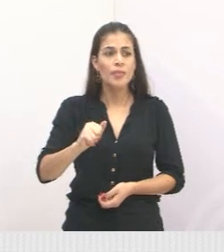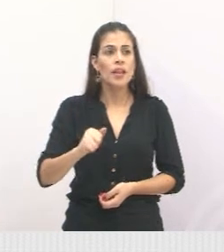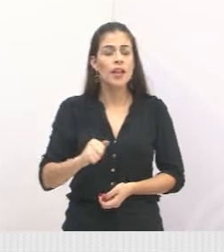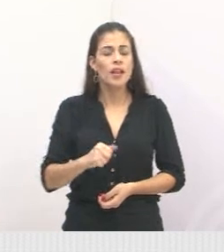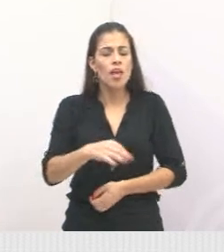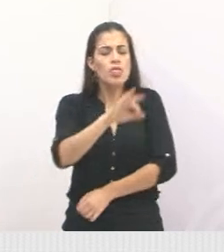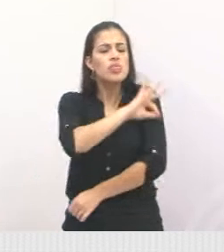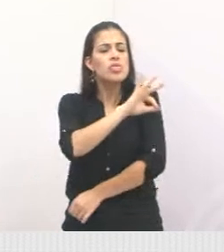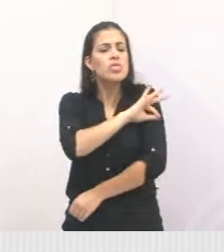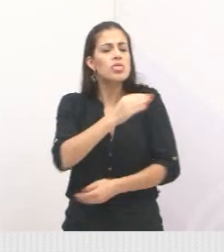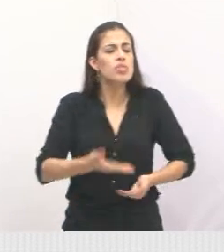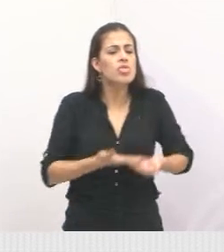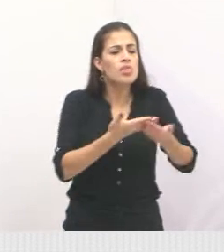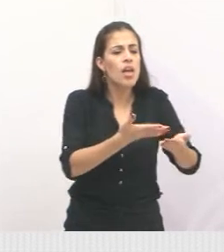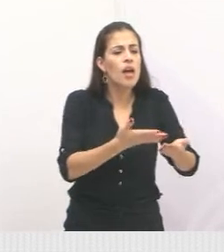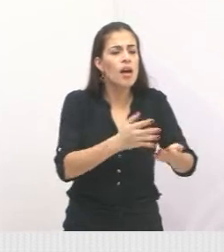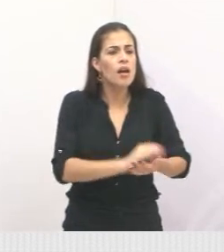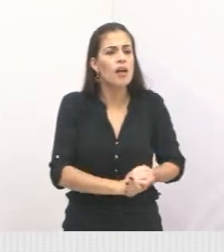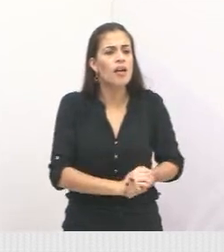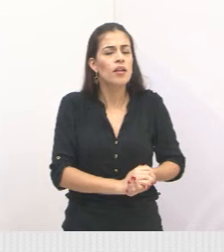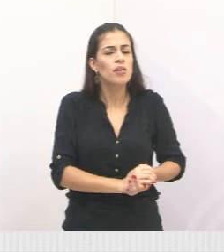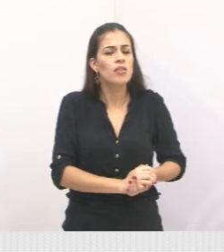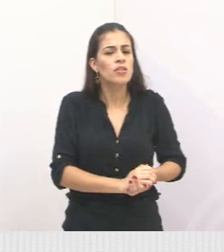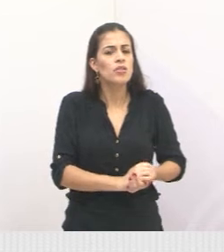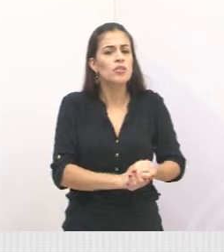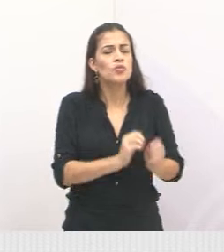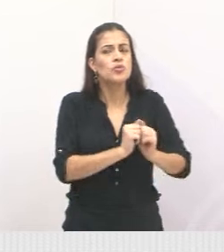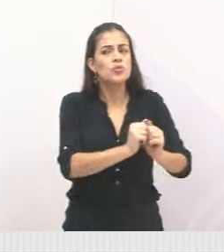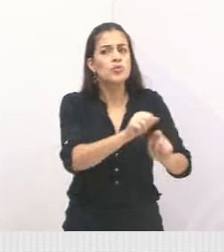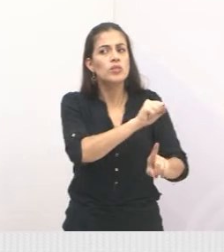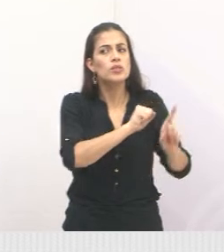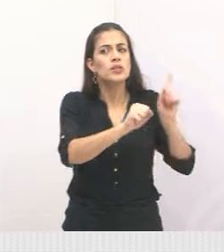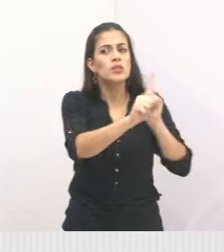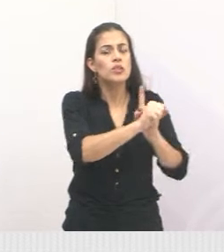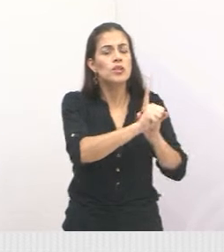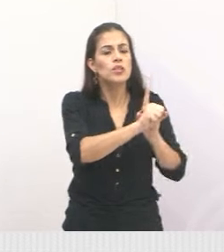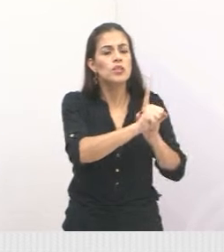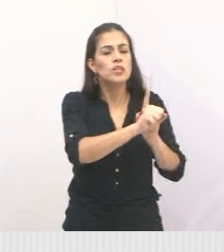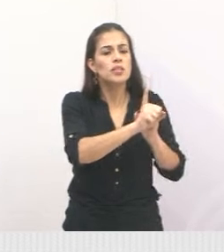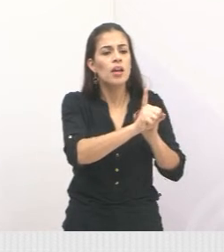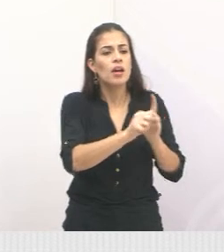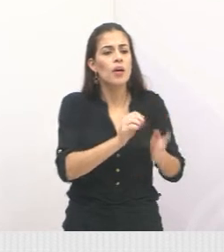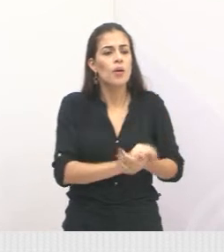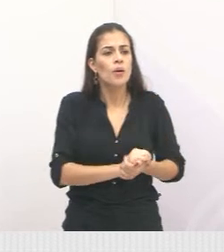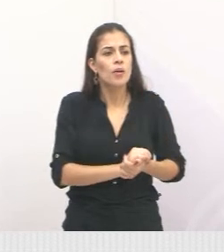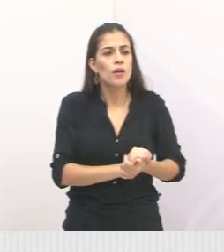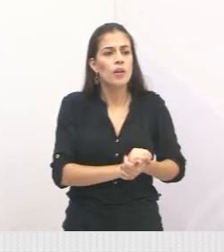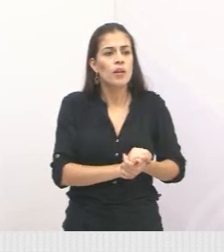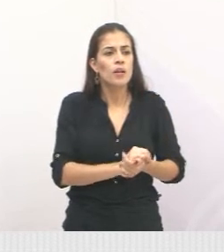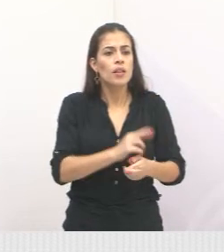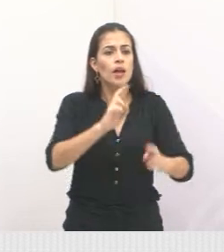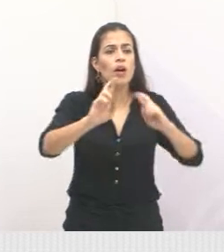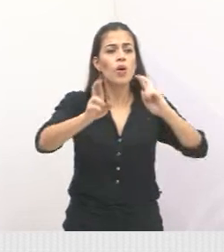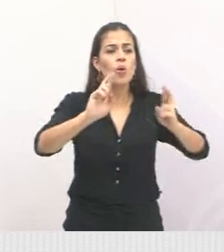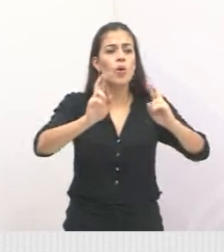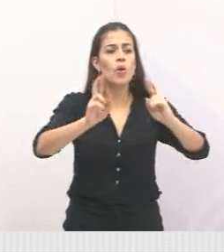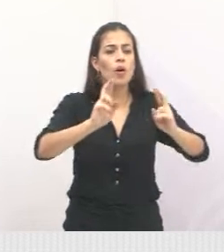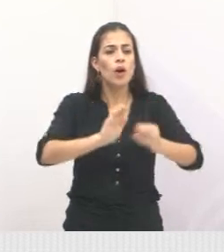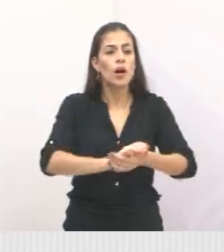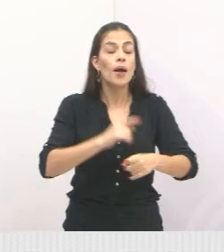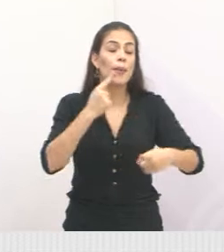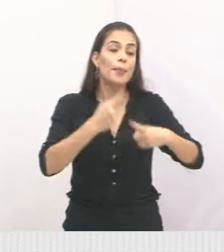municipais, uma ação conjunta da guarda e da assistência social, para que as pessoas que estão entrando na cidade,